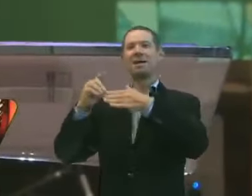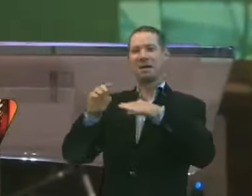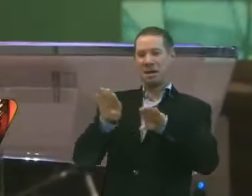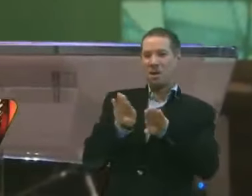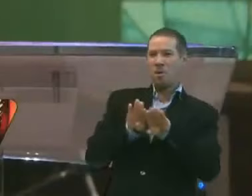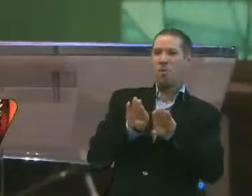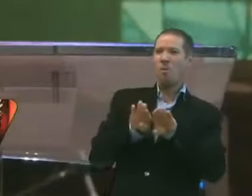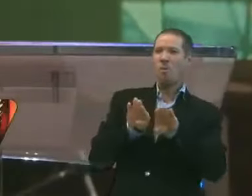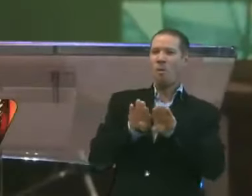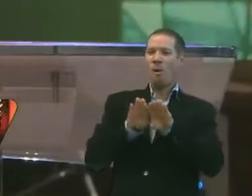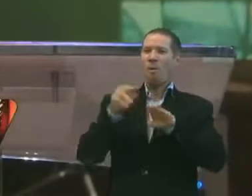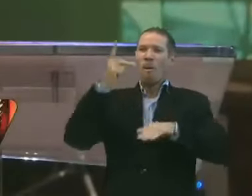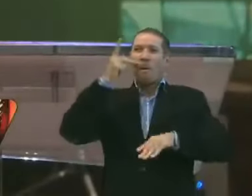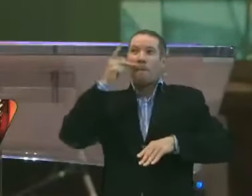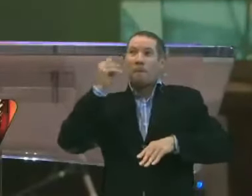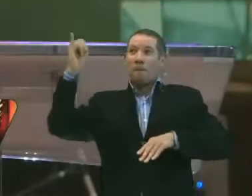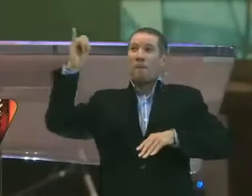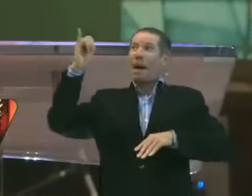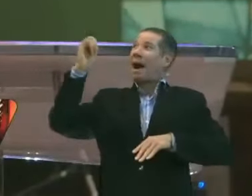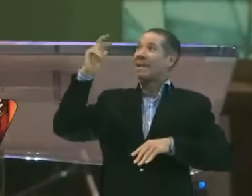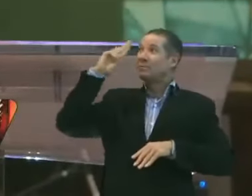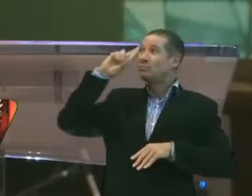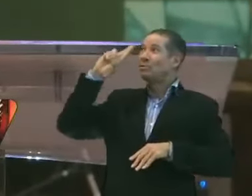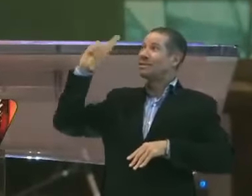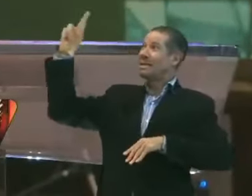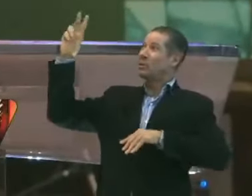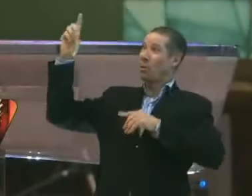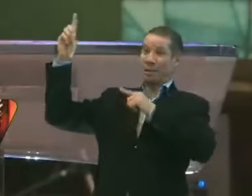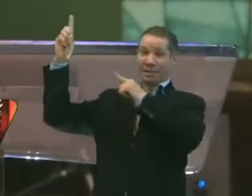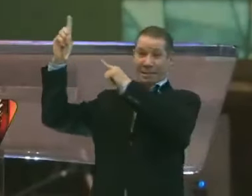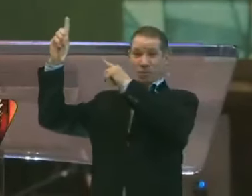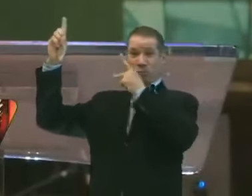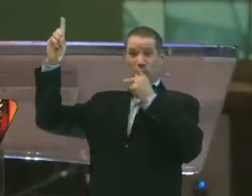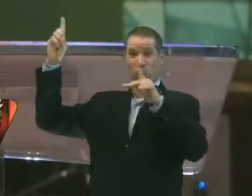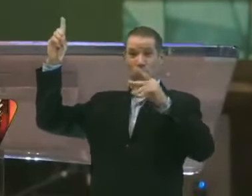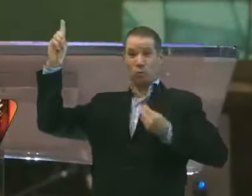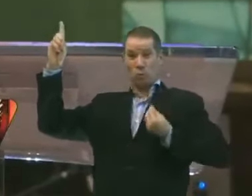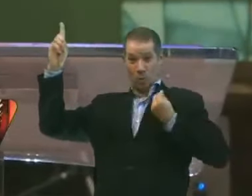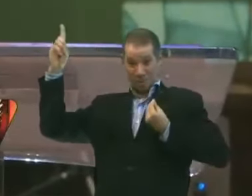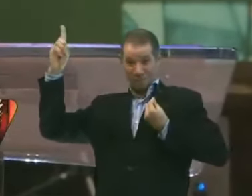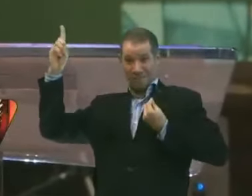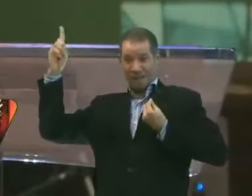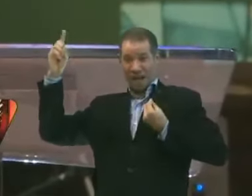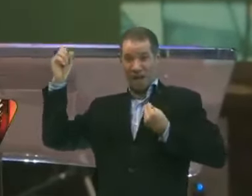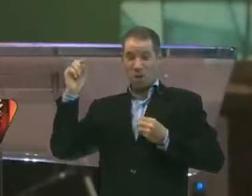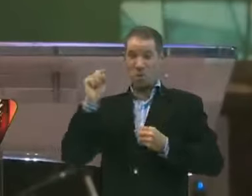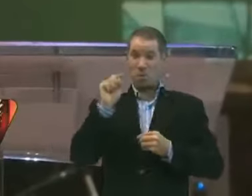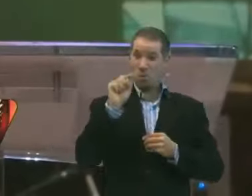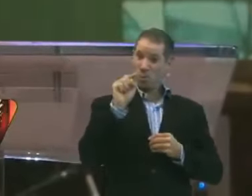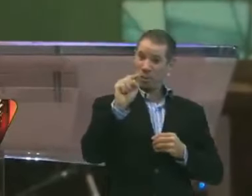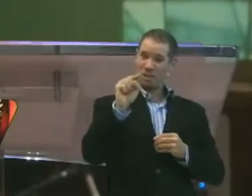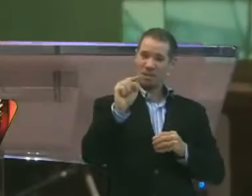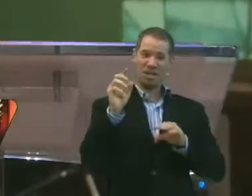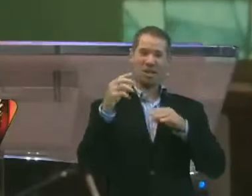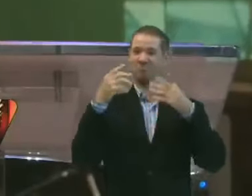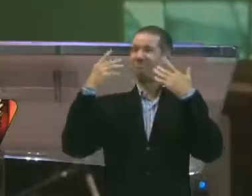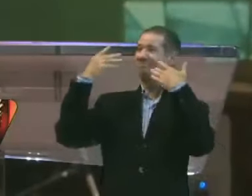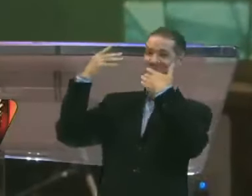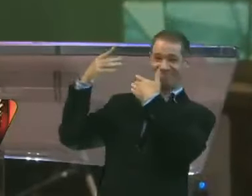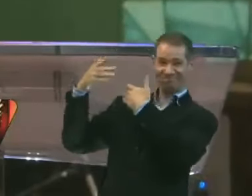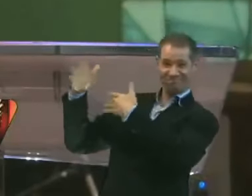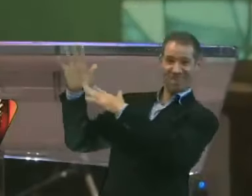grande pai. E senhor da sua vida. Esse você deixa de lado.